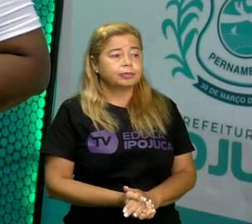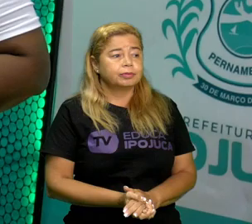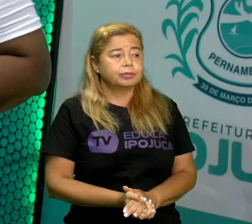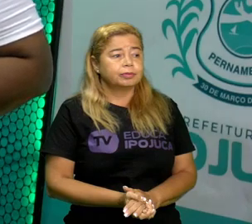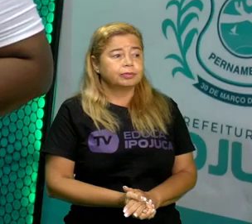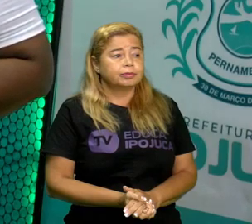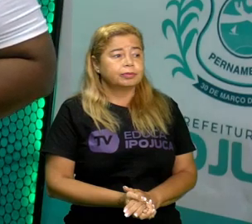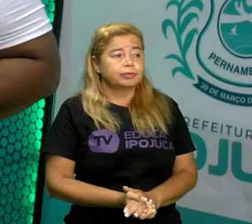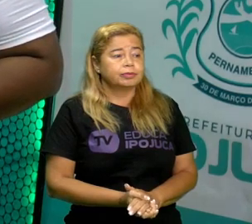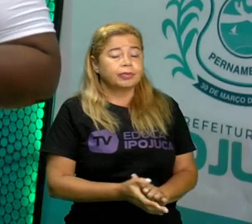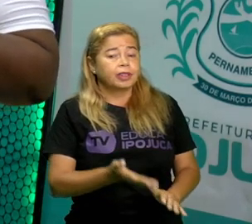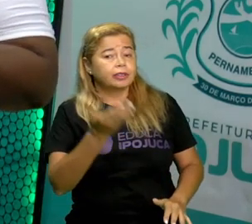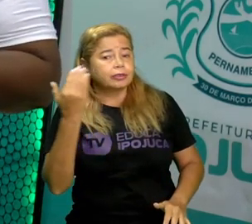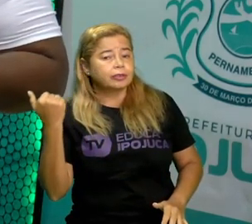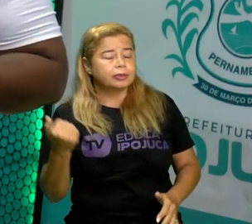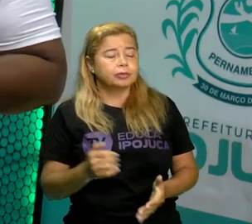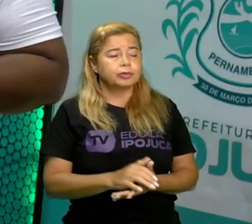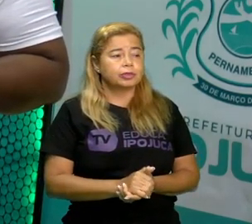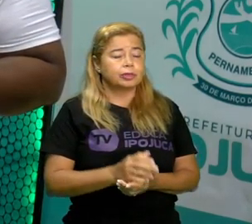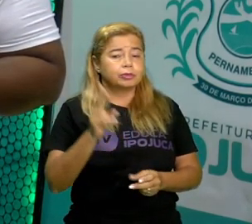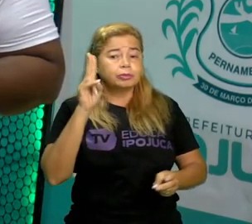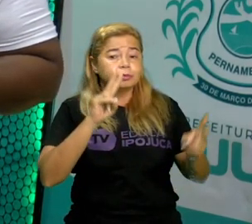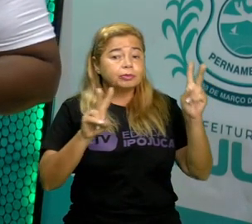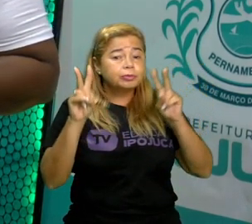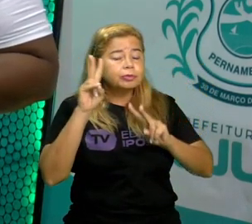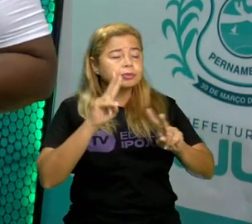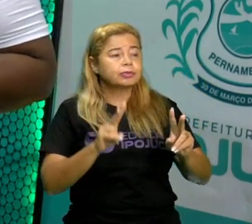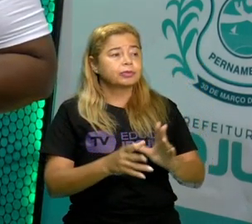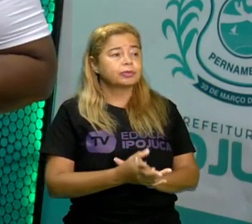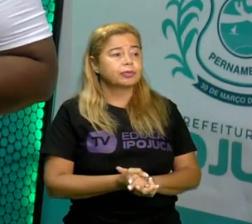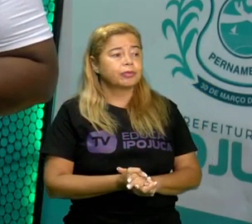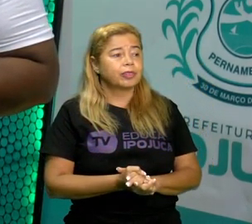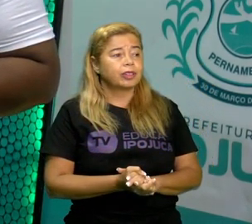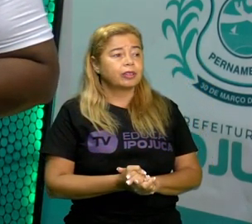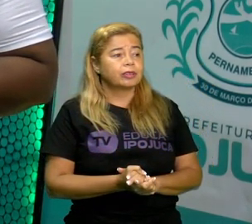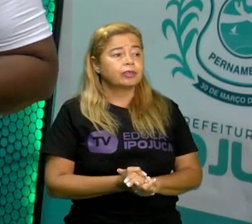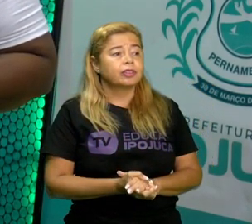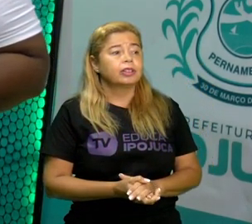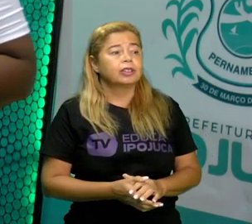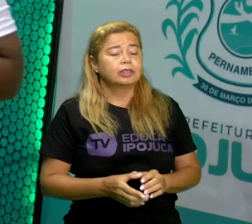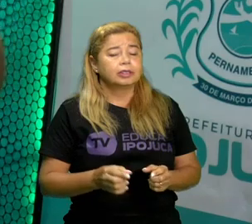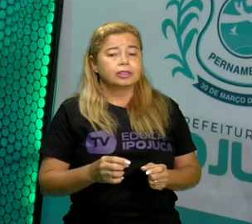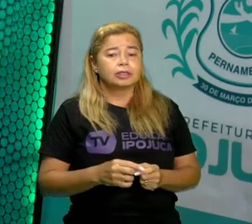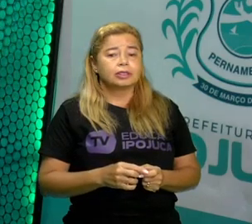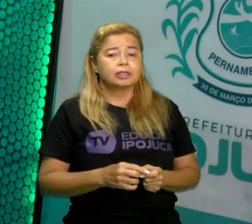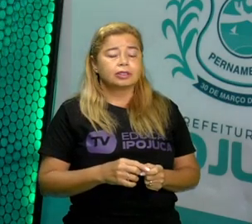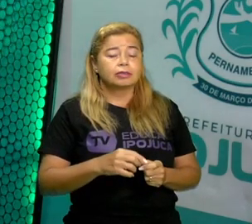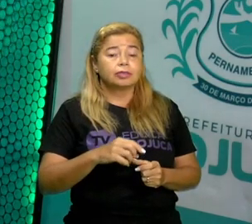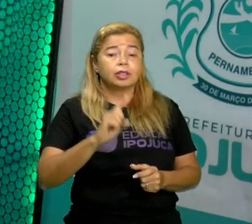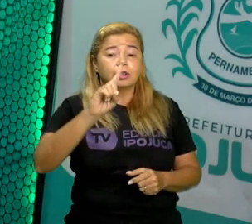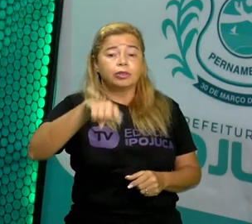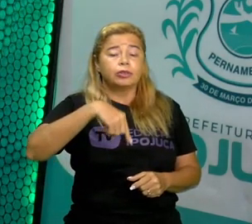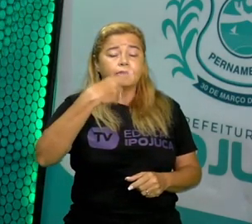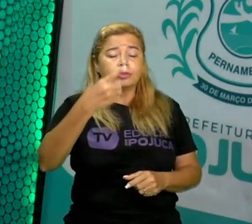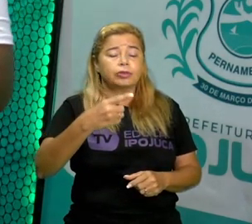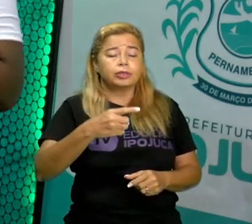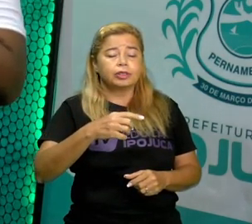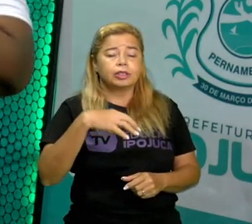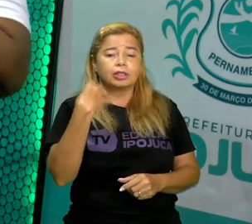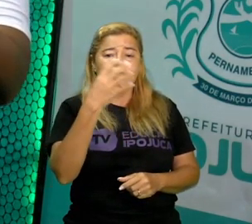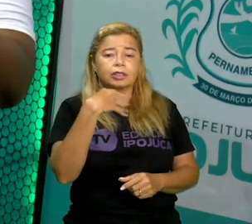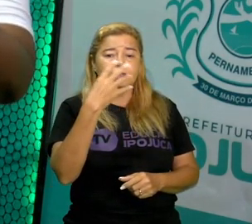Vamos lá. Vamos observar mais um pouquinho, né? Uma outra